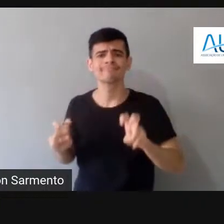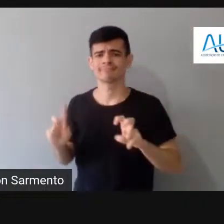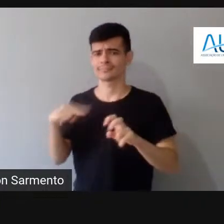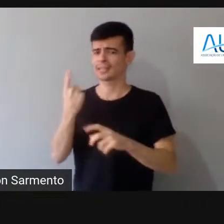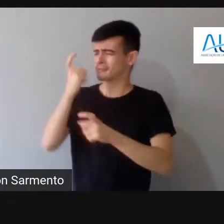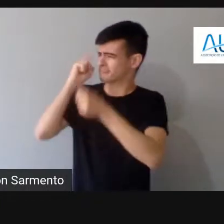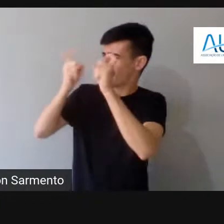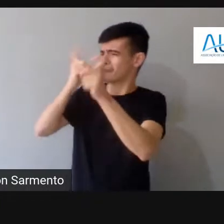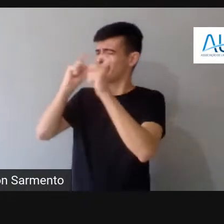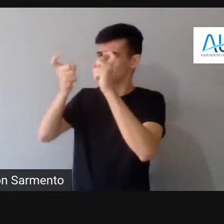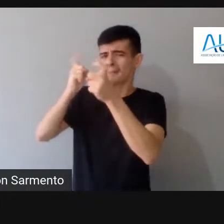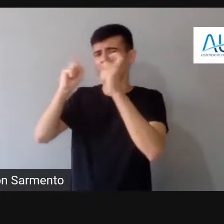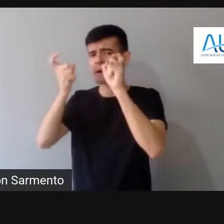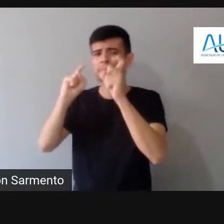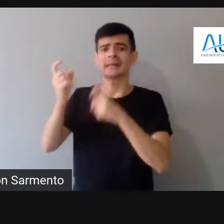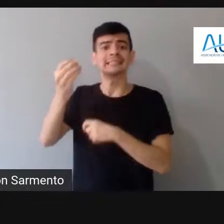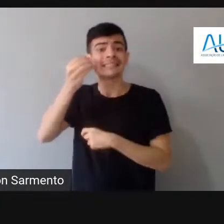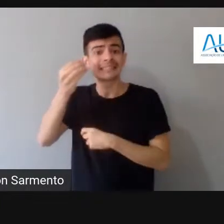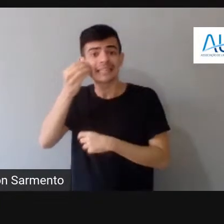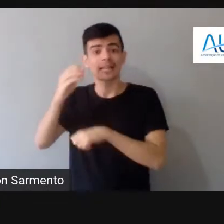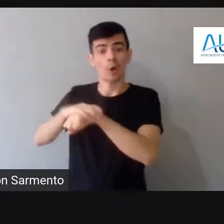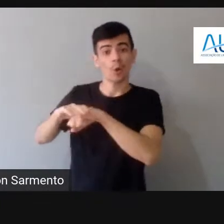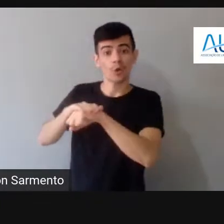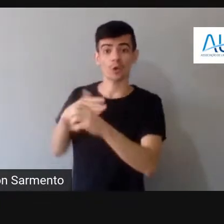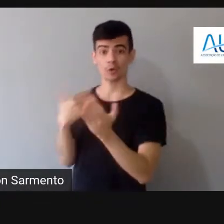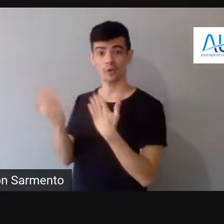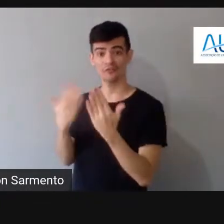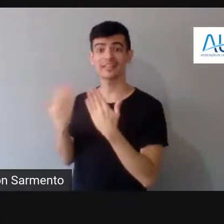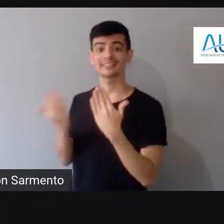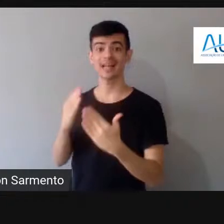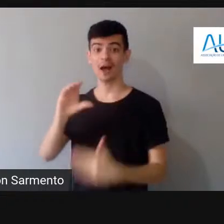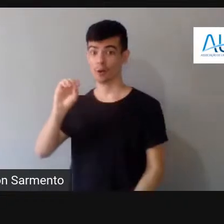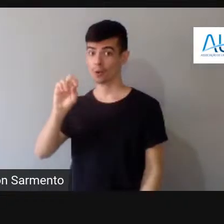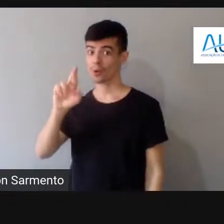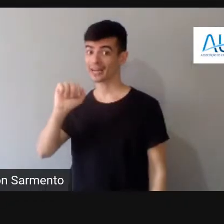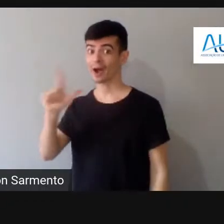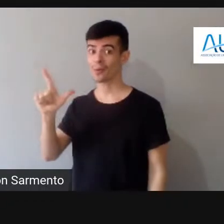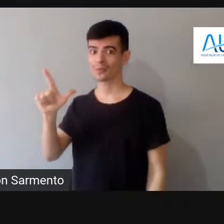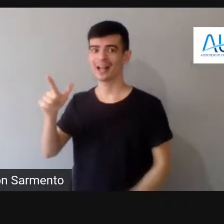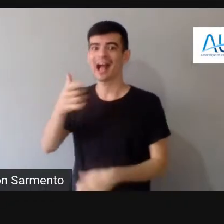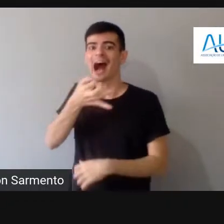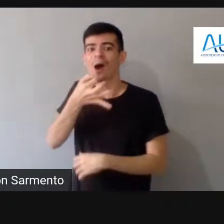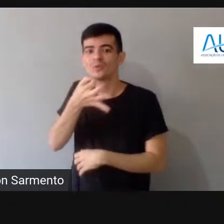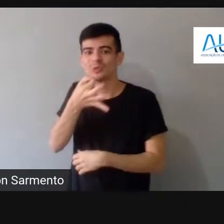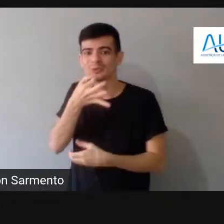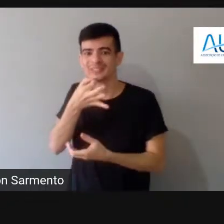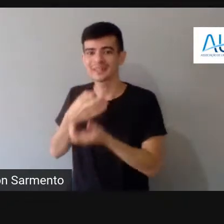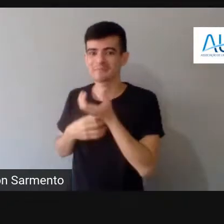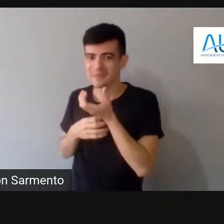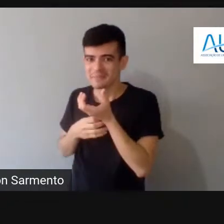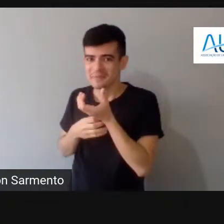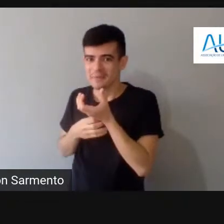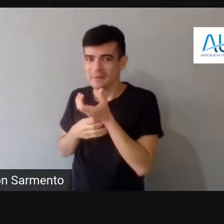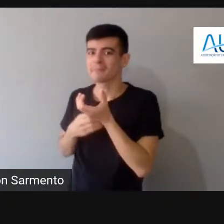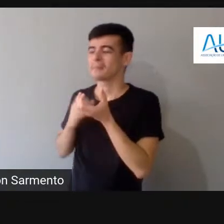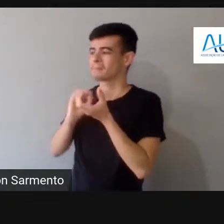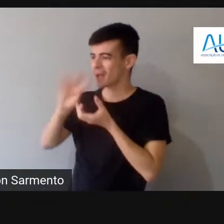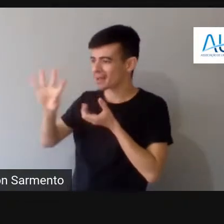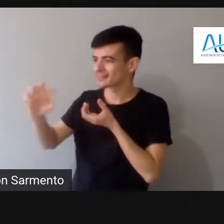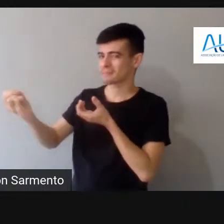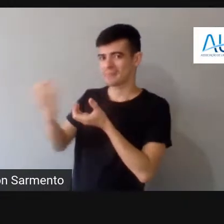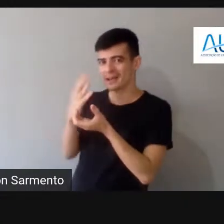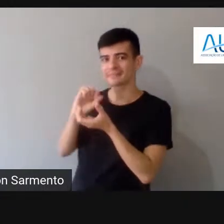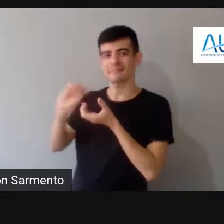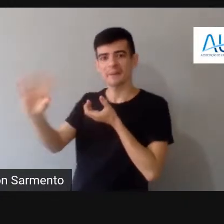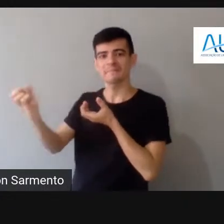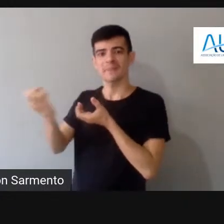que a gente tentava conversar sobre esses conceitos, a gente falava oralmente, gravava áudio, e aí acabava que aquele, aquilo